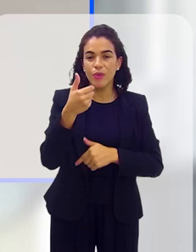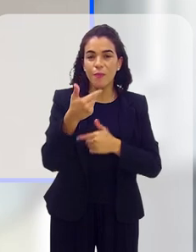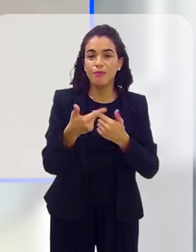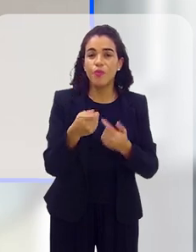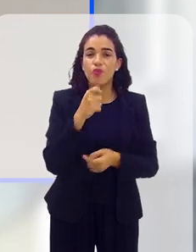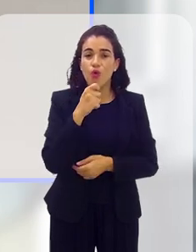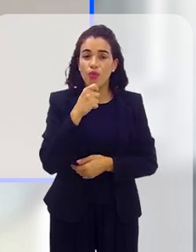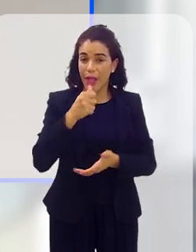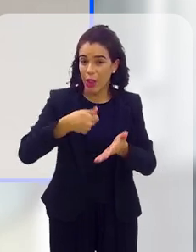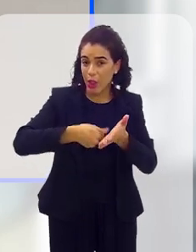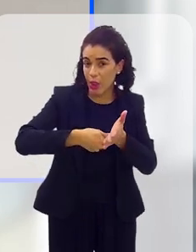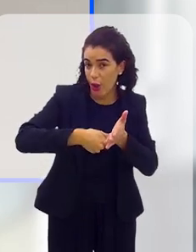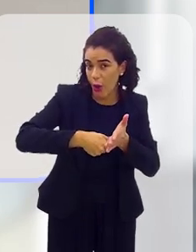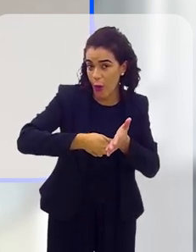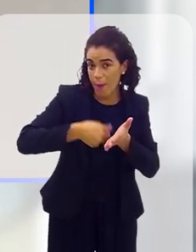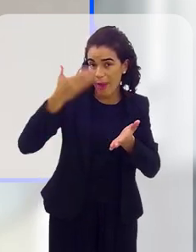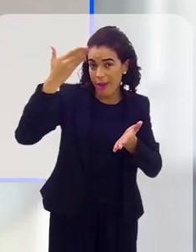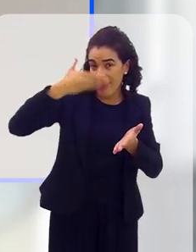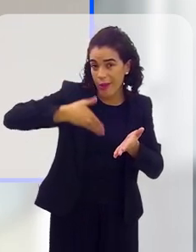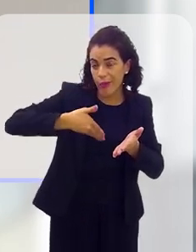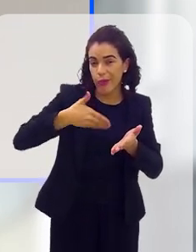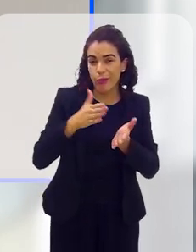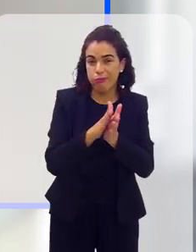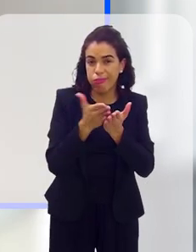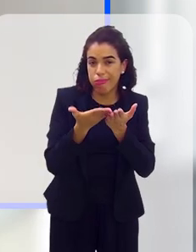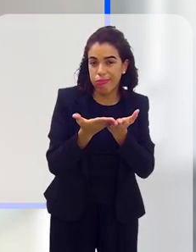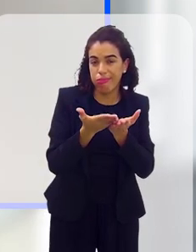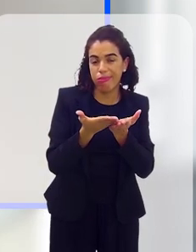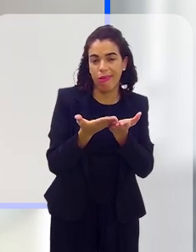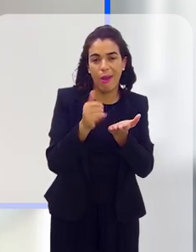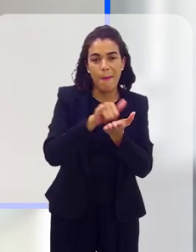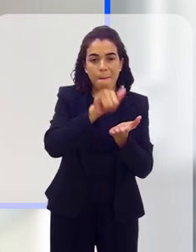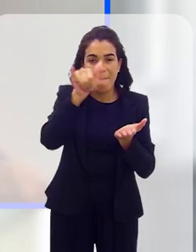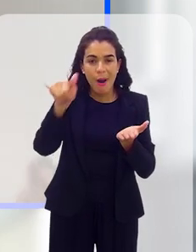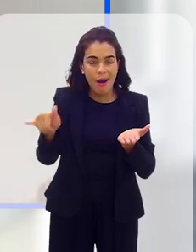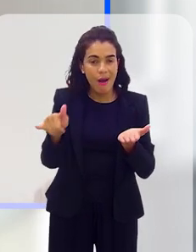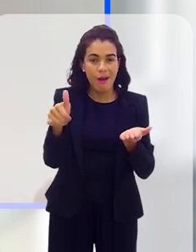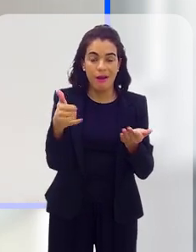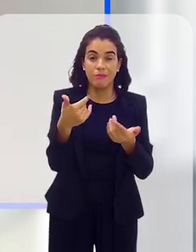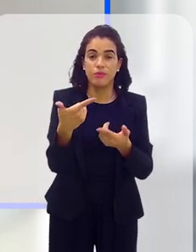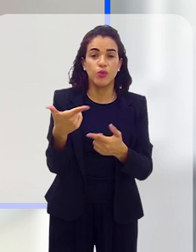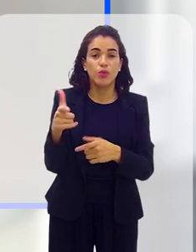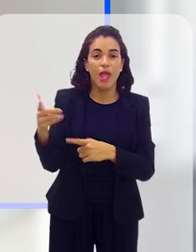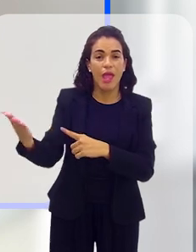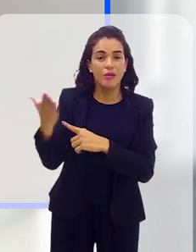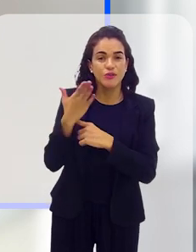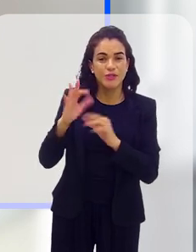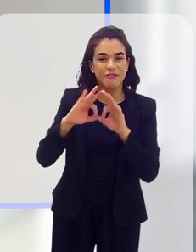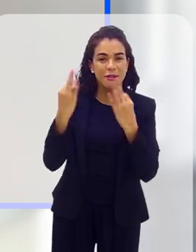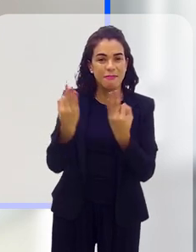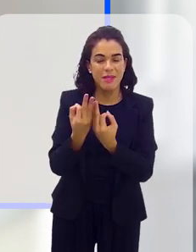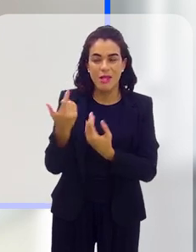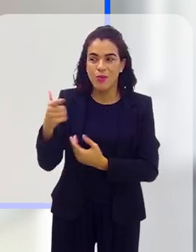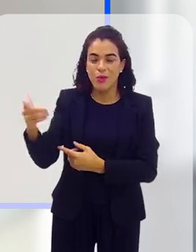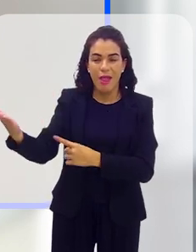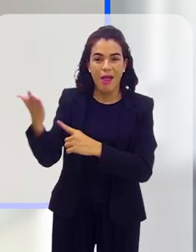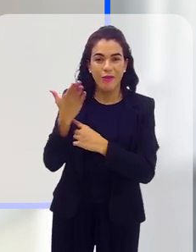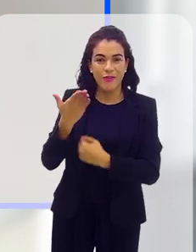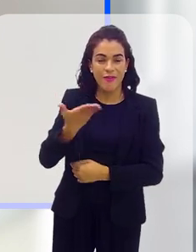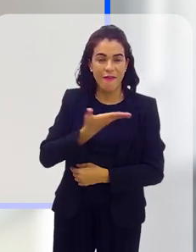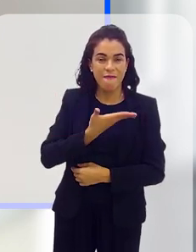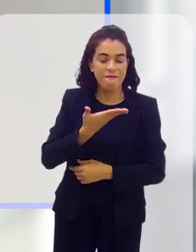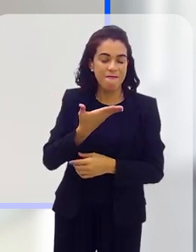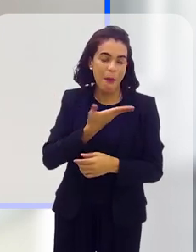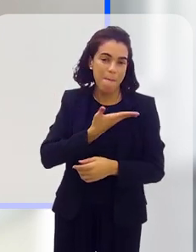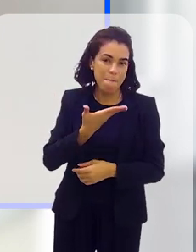indocumentado, está sem laço, sem ajuda de amigos, de família. Então,